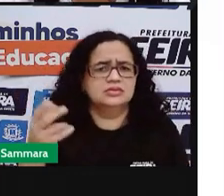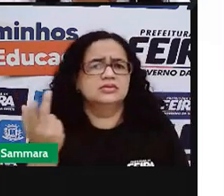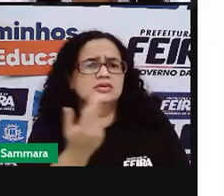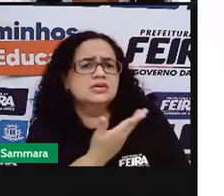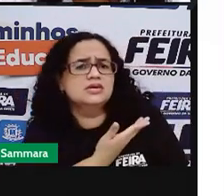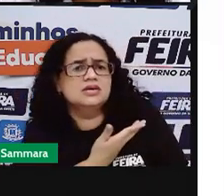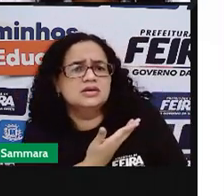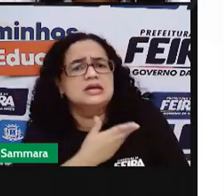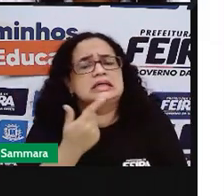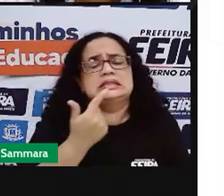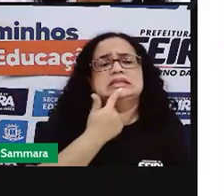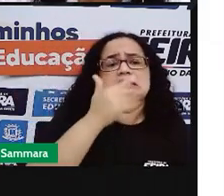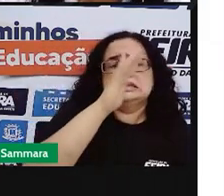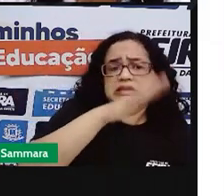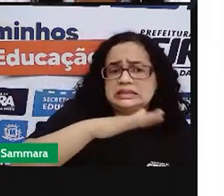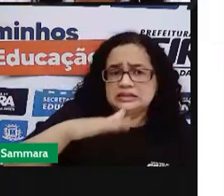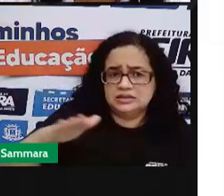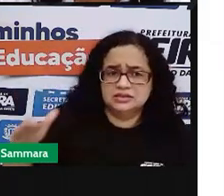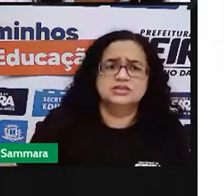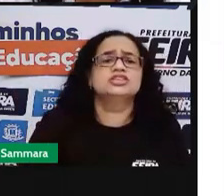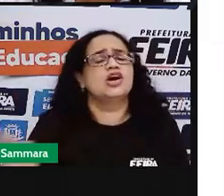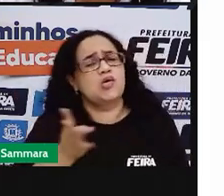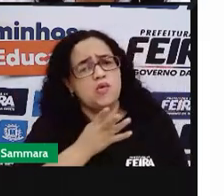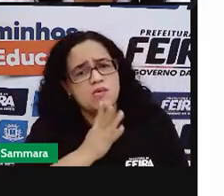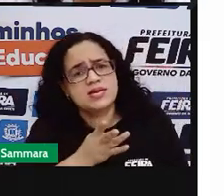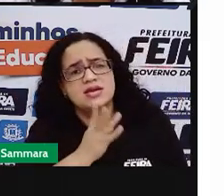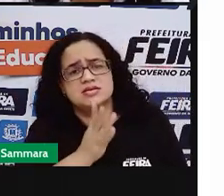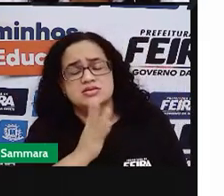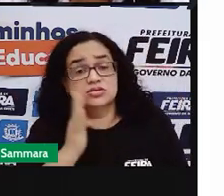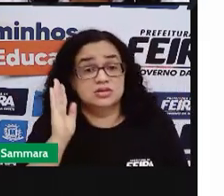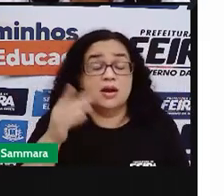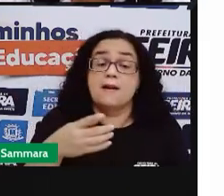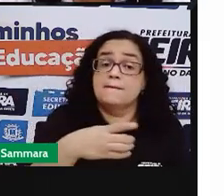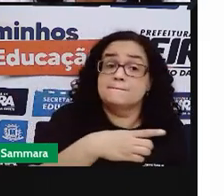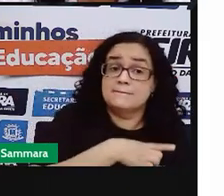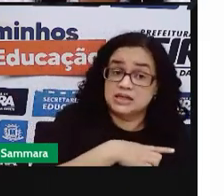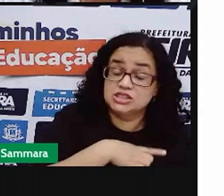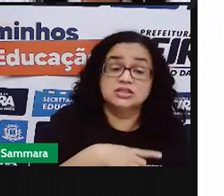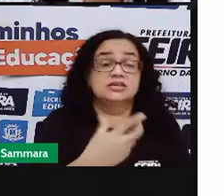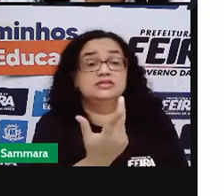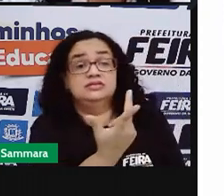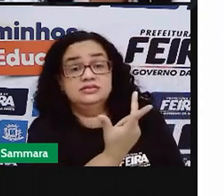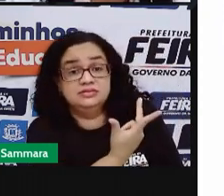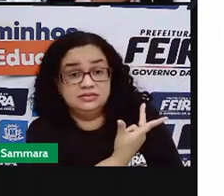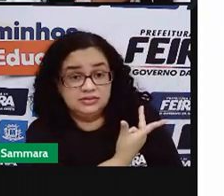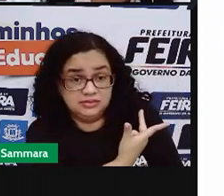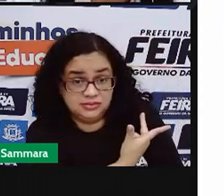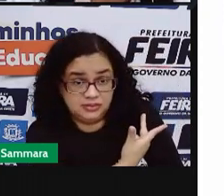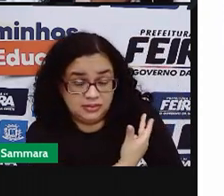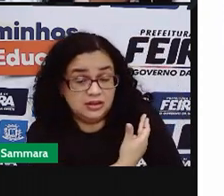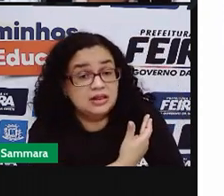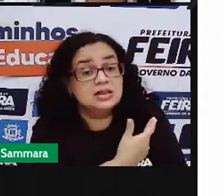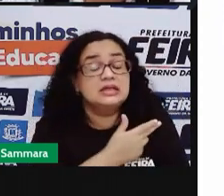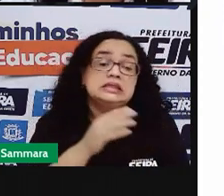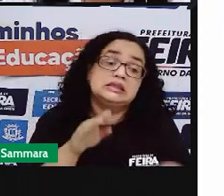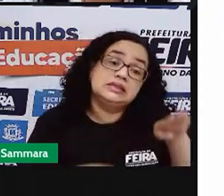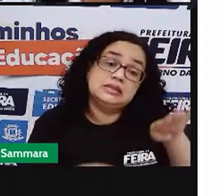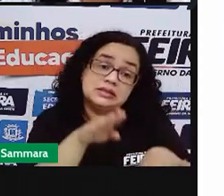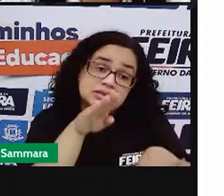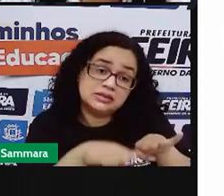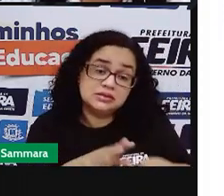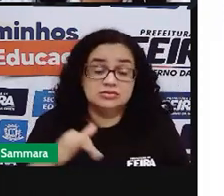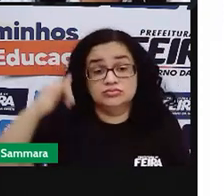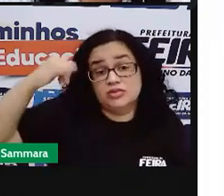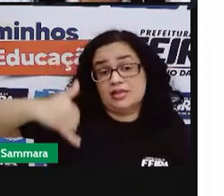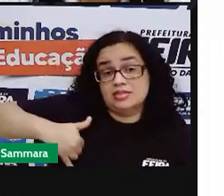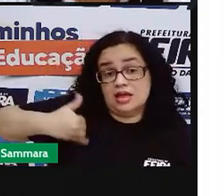realmente é direcionada às crianças. Isso a gente já sabe. Mas existem vacinas que são para uma determinada faixa